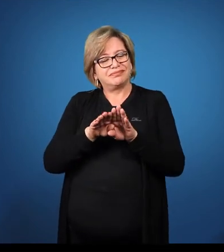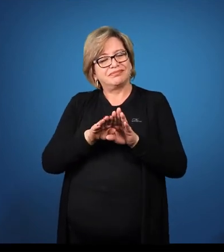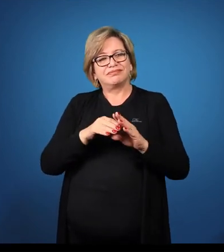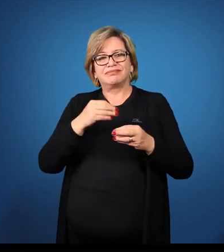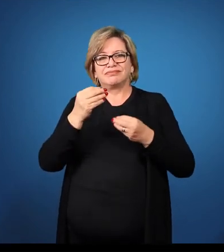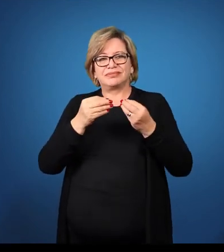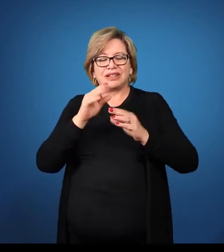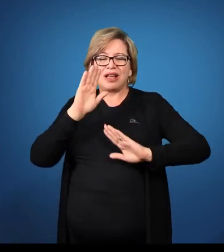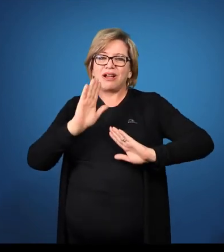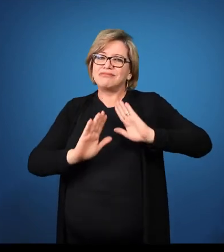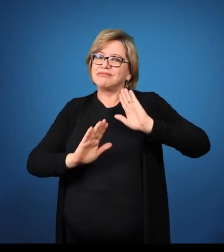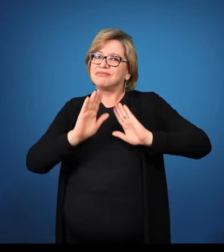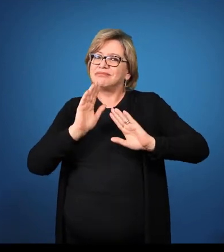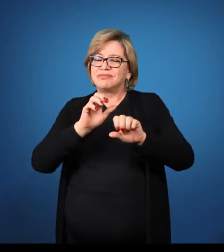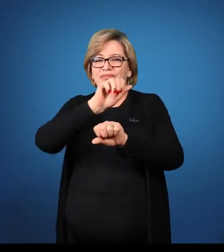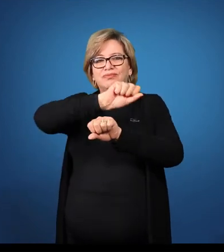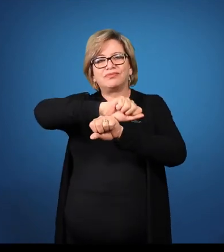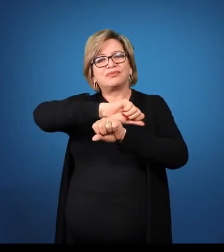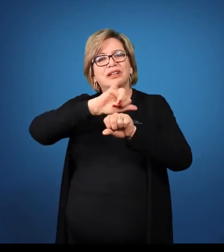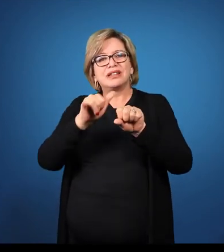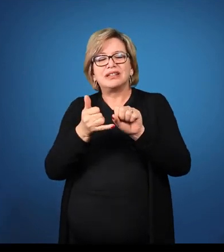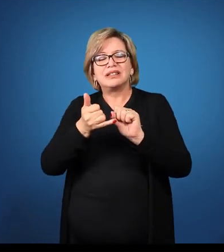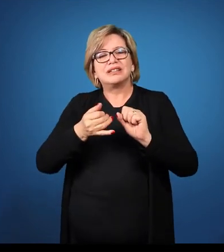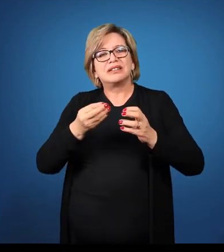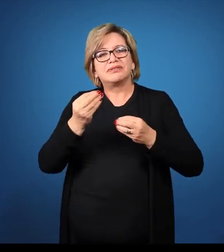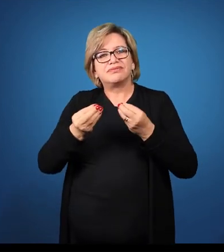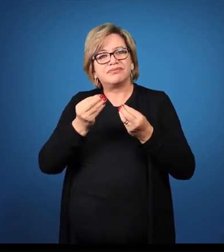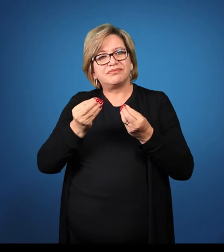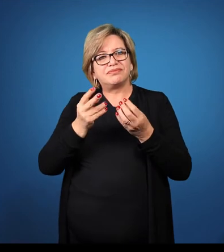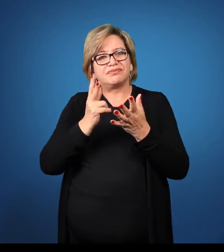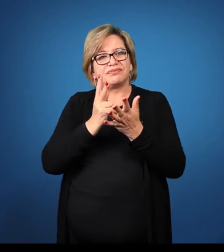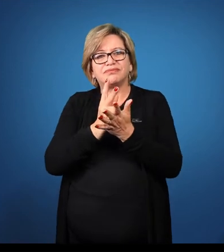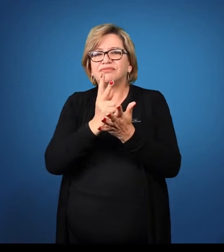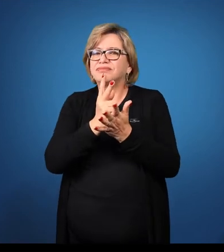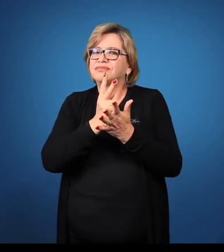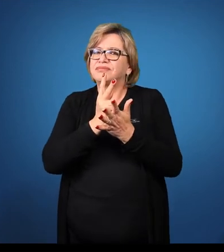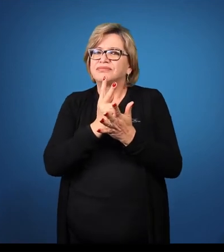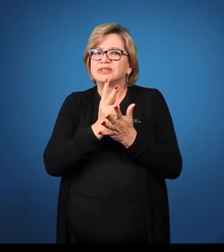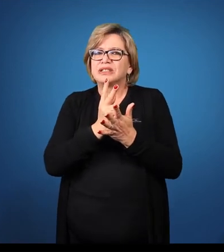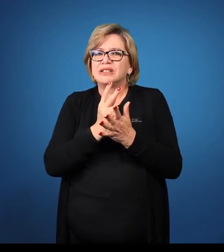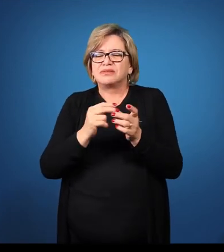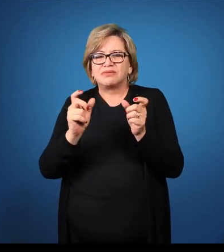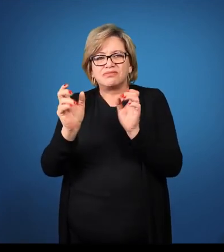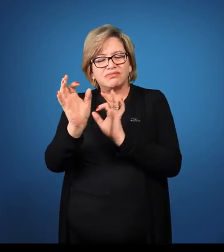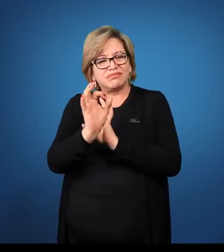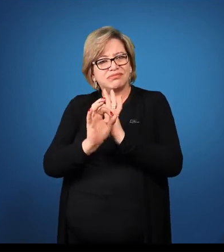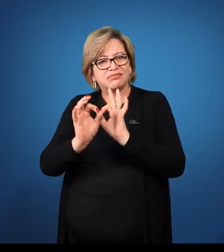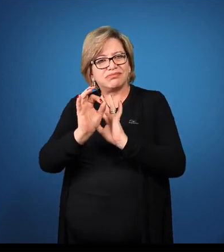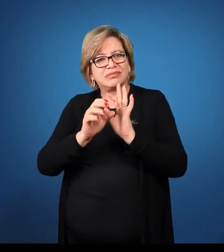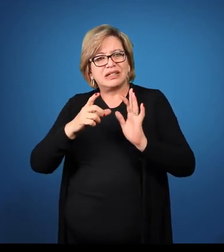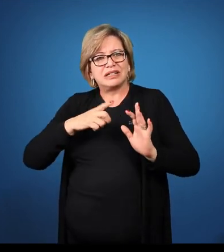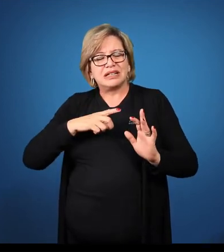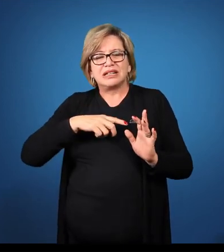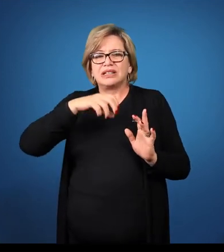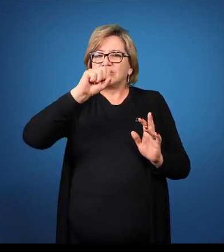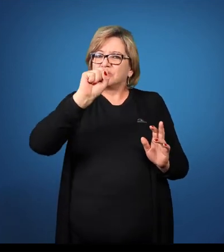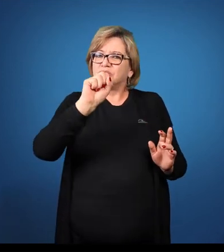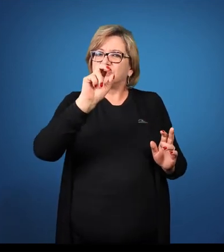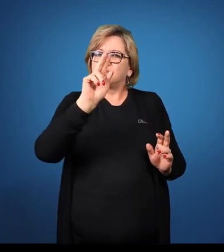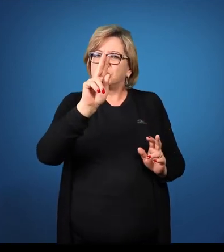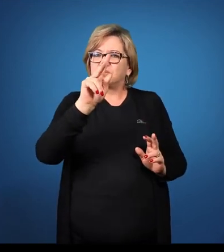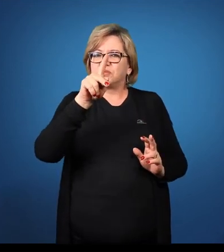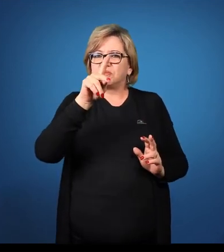Alguns adjetivos, eles formam o superlativo